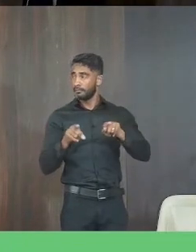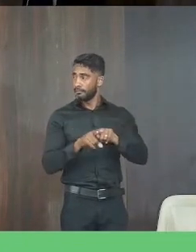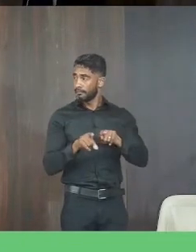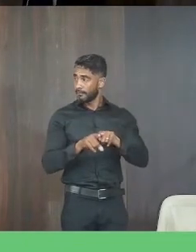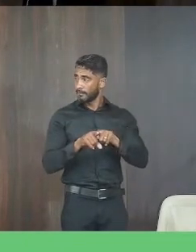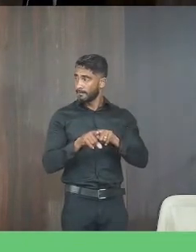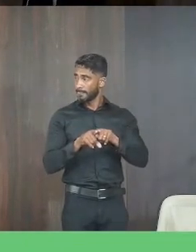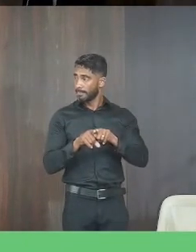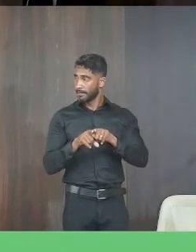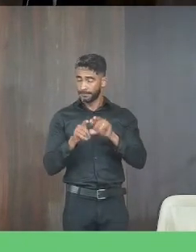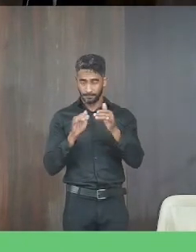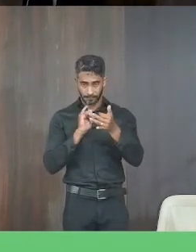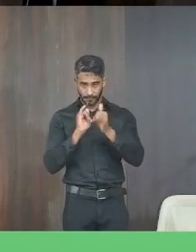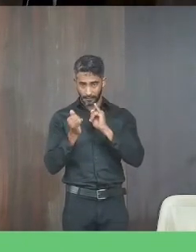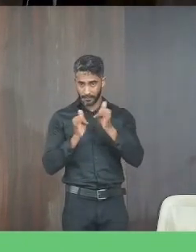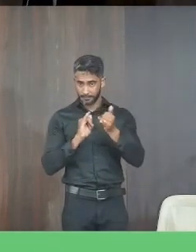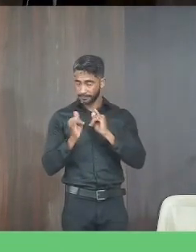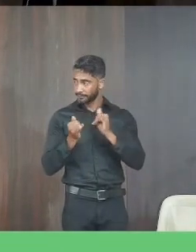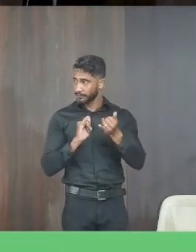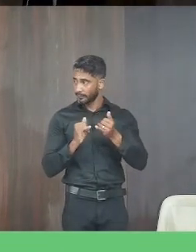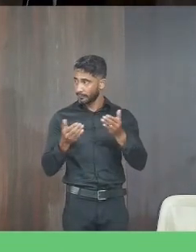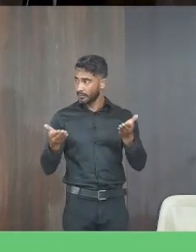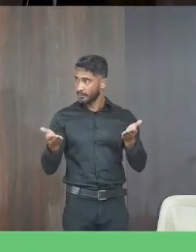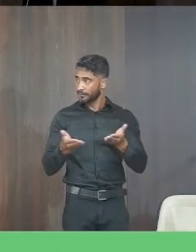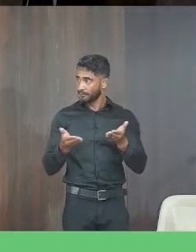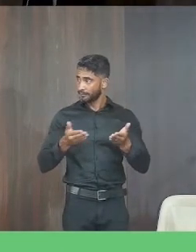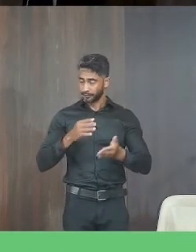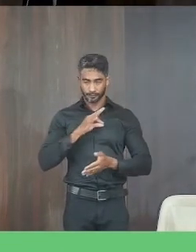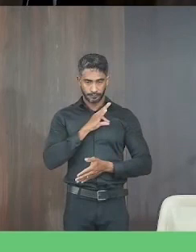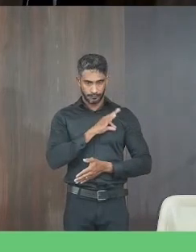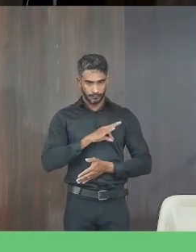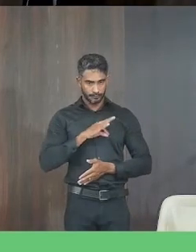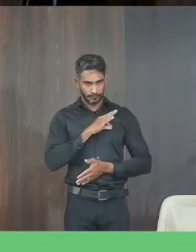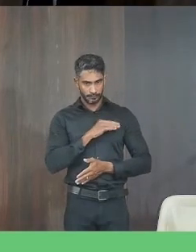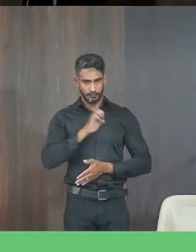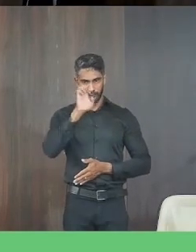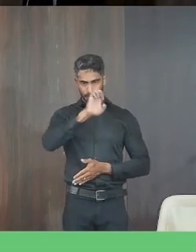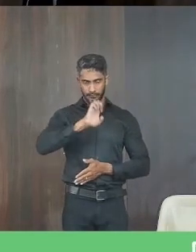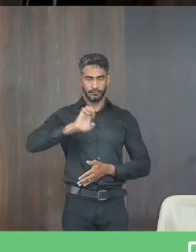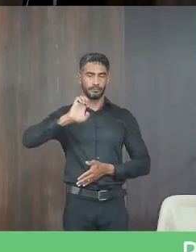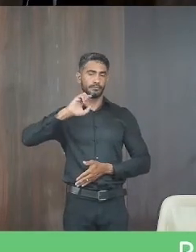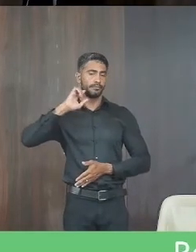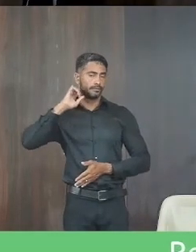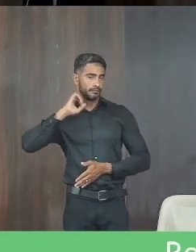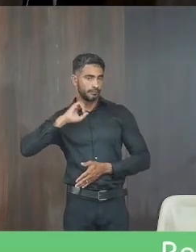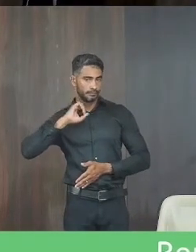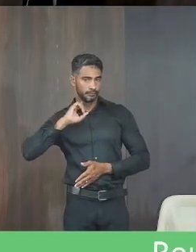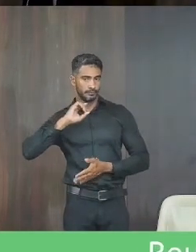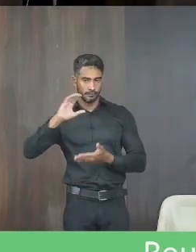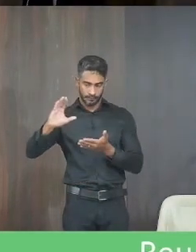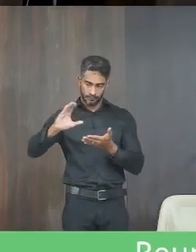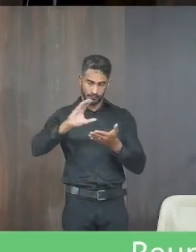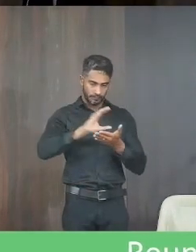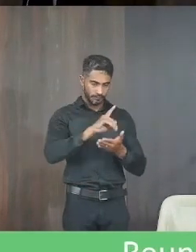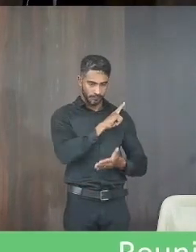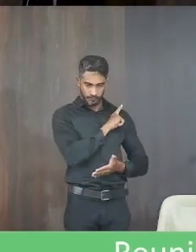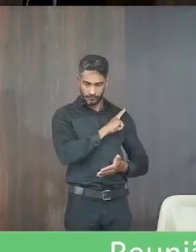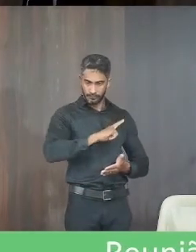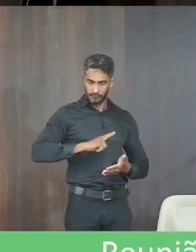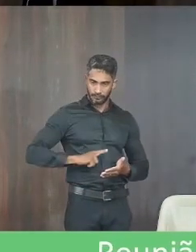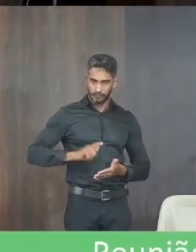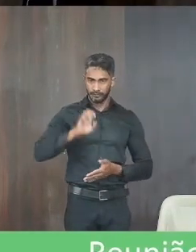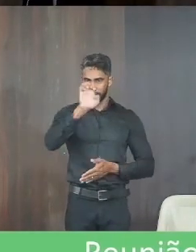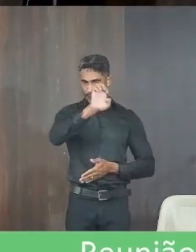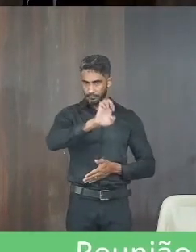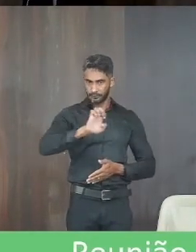de informação hoje a polícia civil do estado de Minas Gerais recebeu através do governo do estado